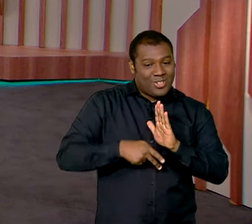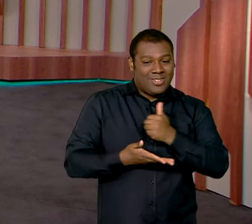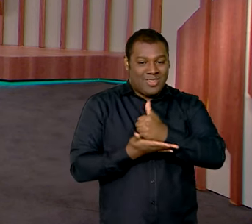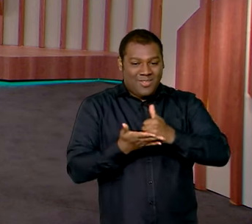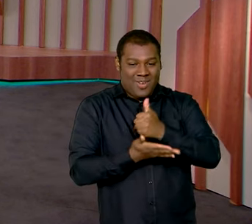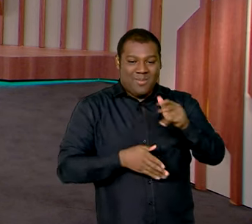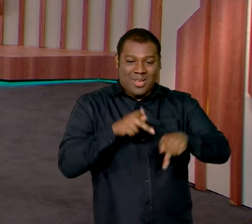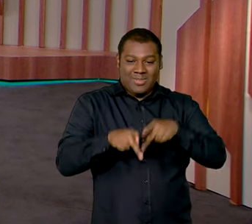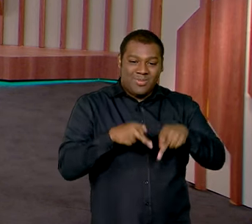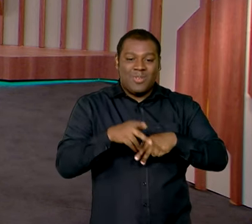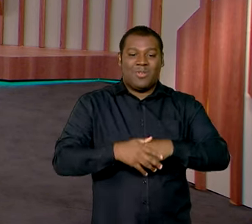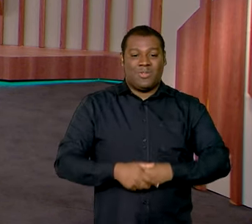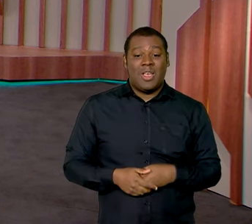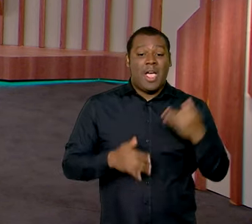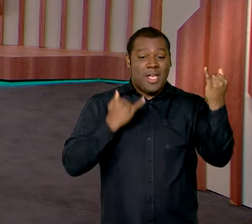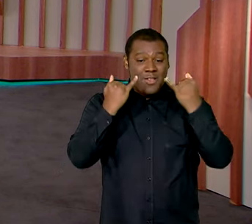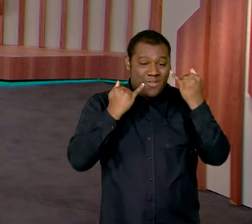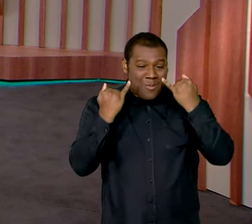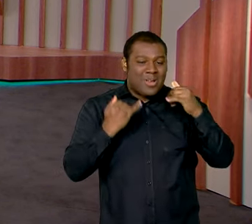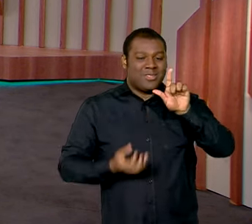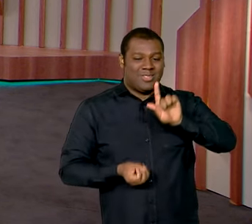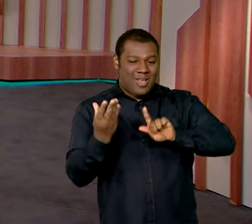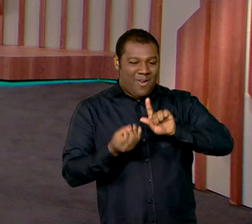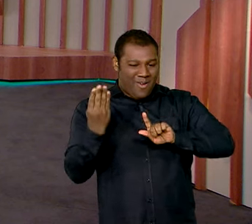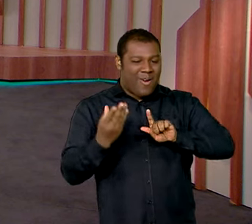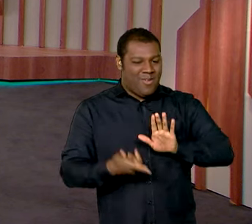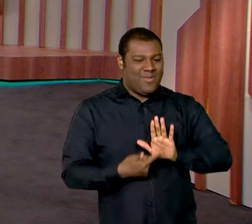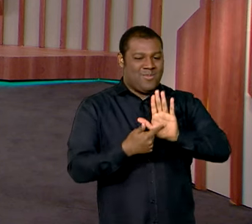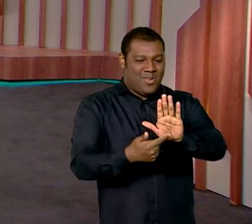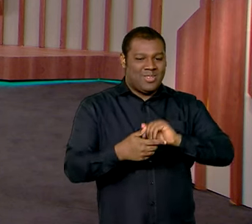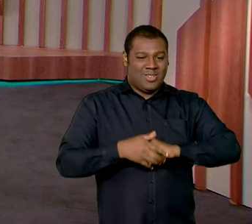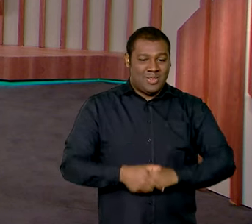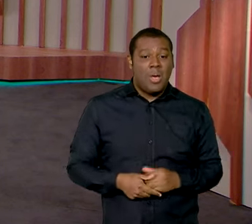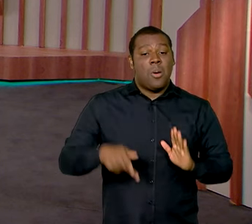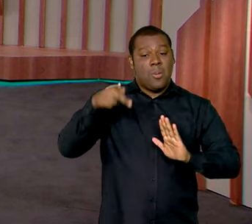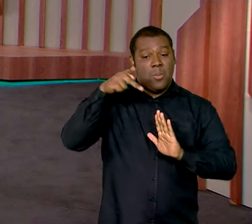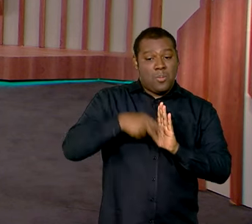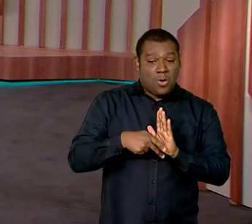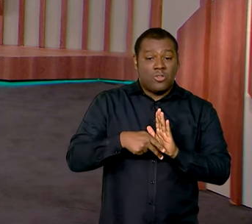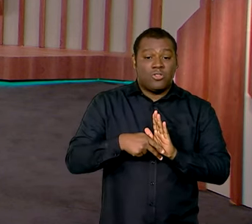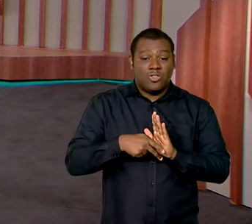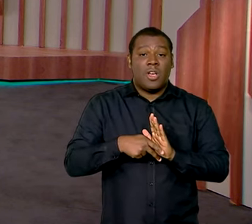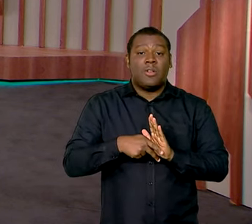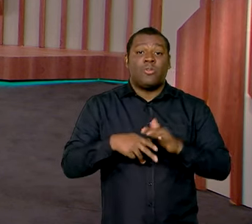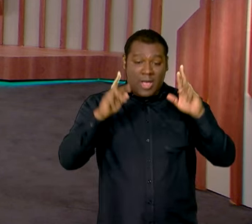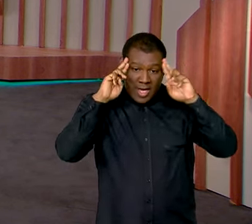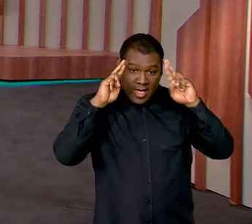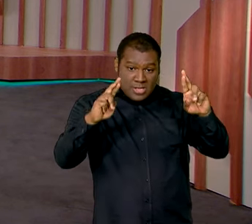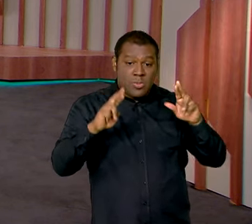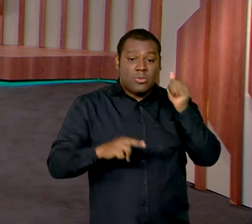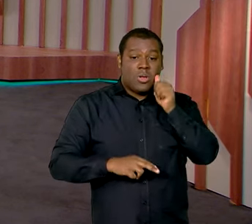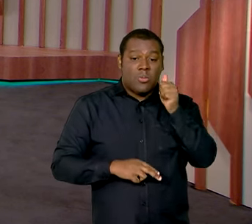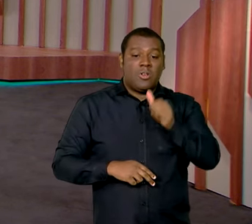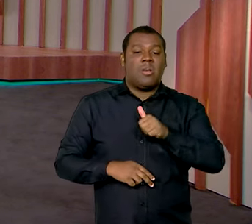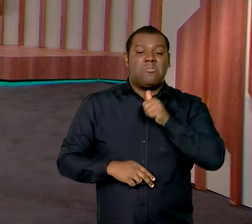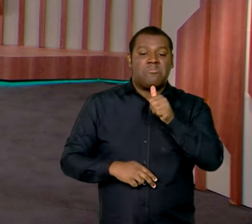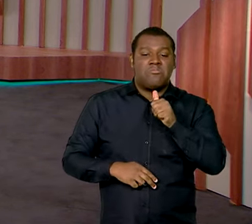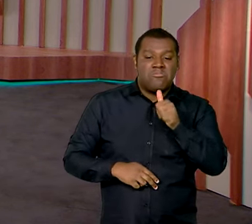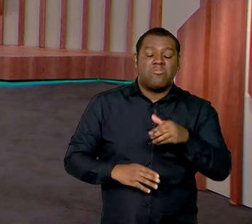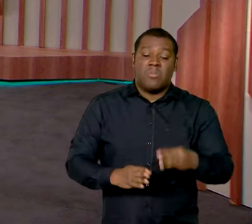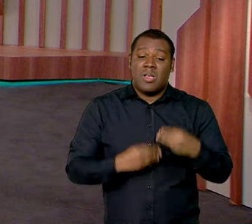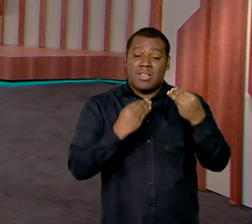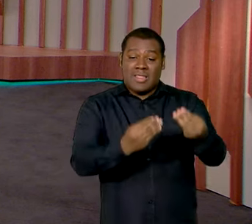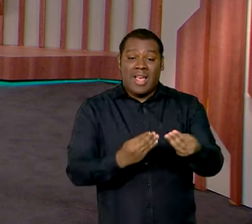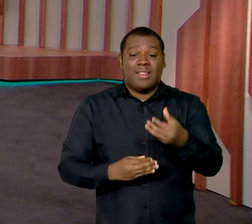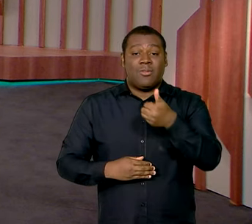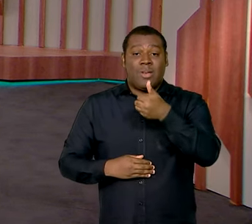da nossa agência de notícias, do canal GOV, que mostra que o programa Dignidade Menstrual entregou mais de 56 milhões